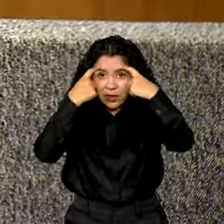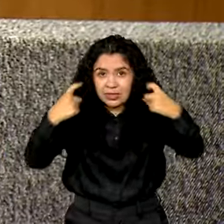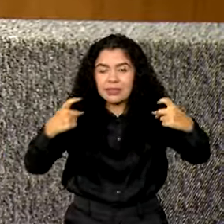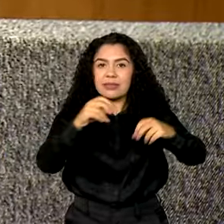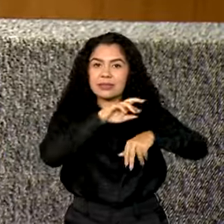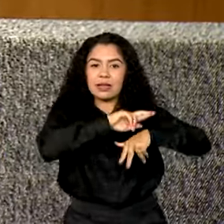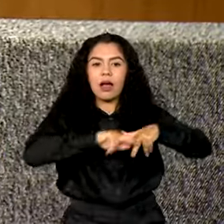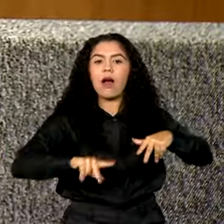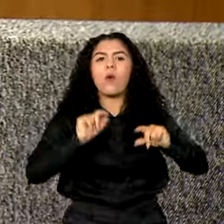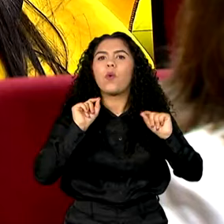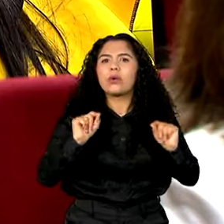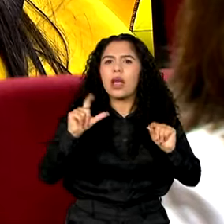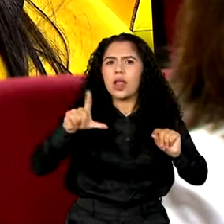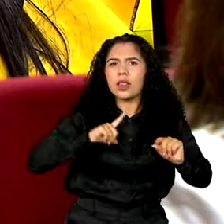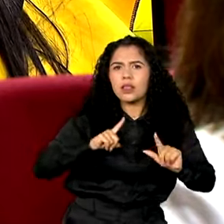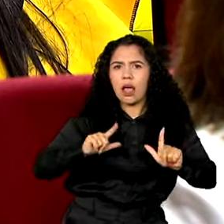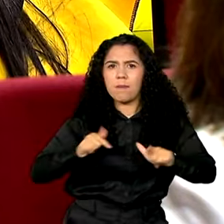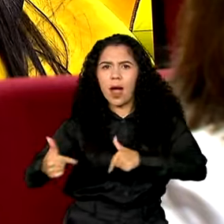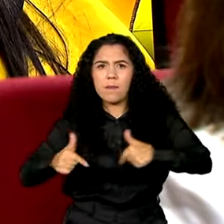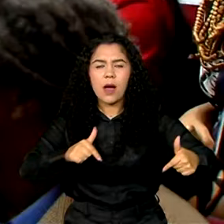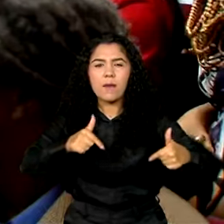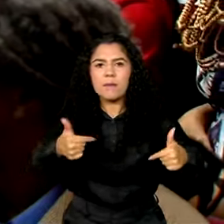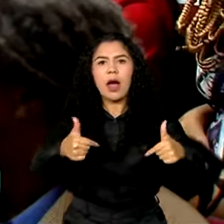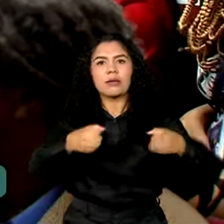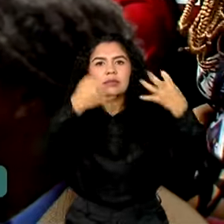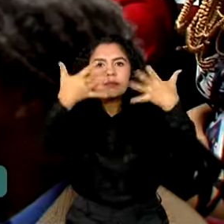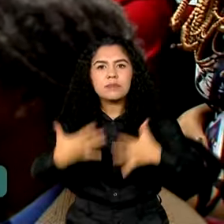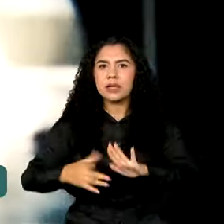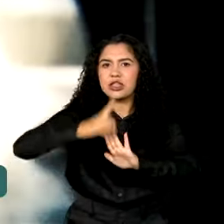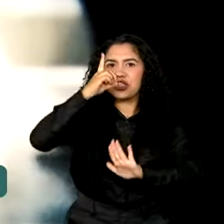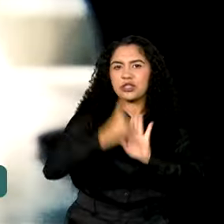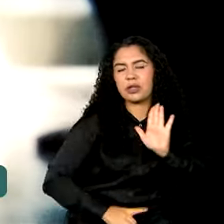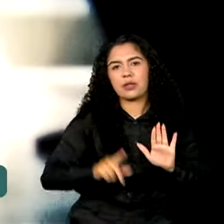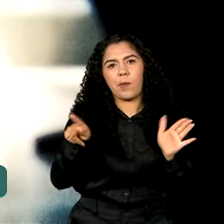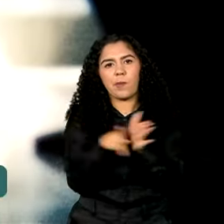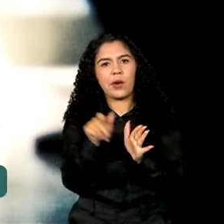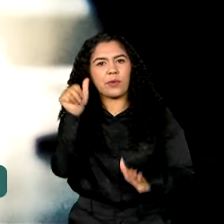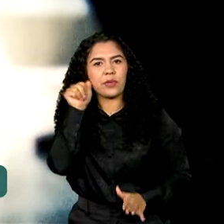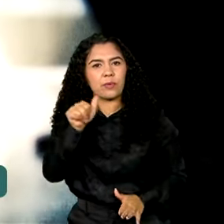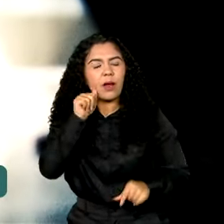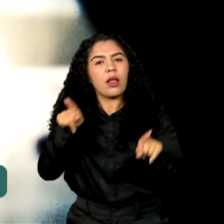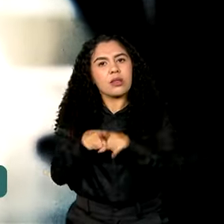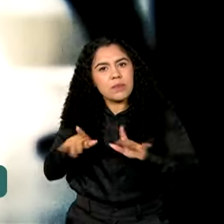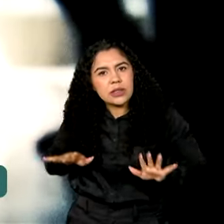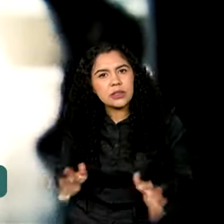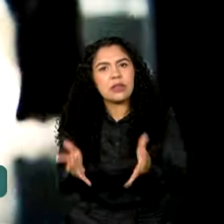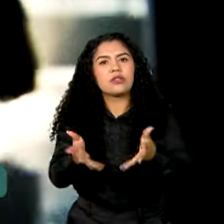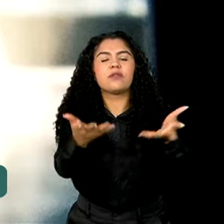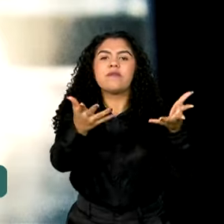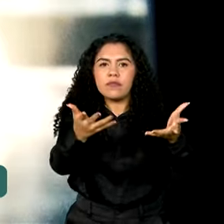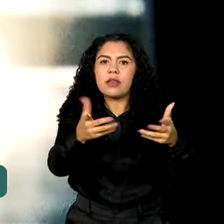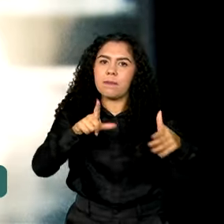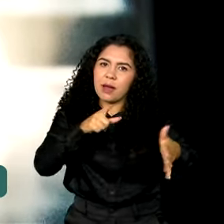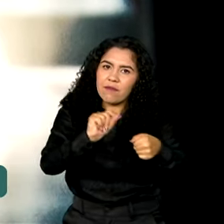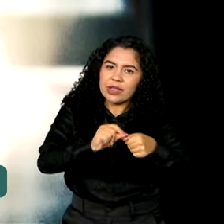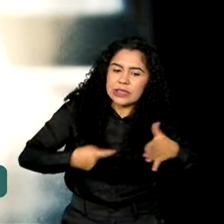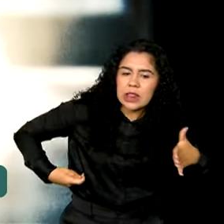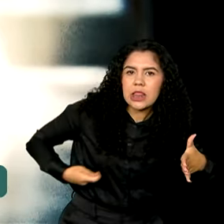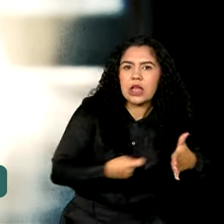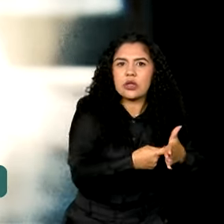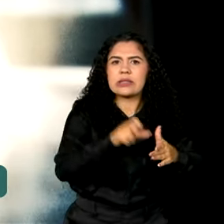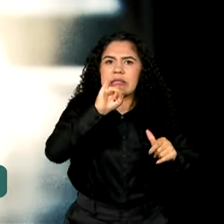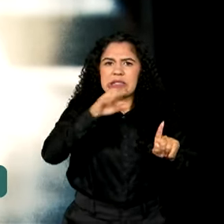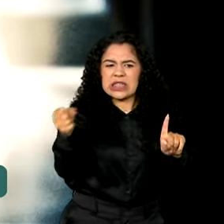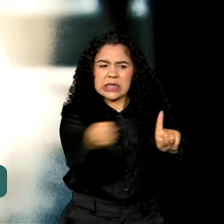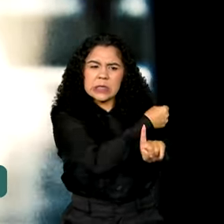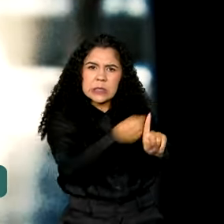ocorrem ações que reforçam os direitos da mulher e incentivam a denúncia não só em casos de violência física, mas